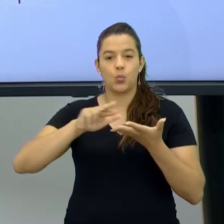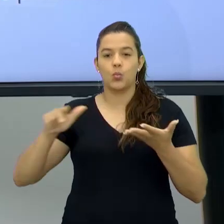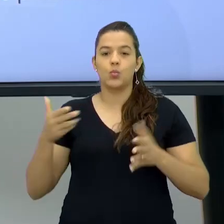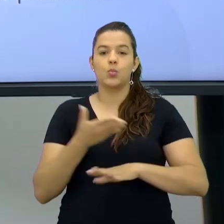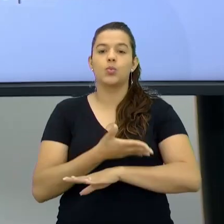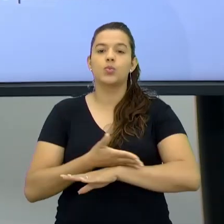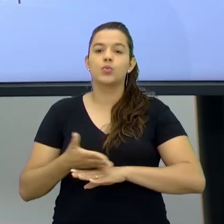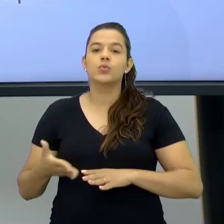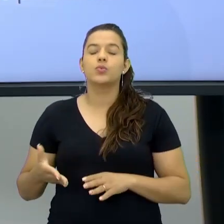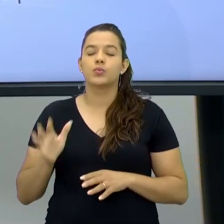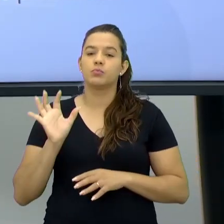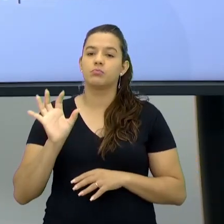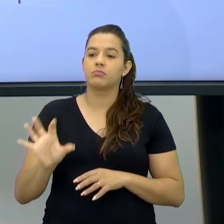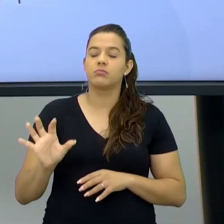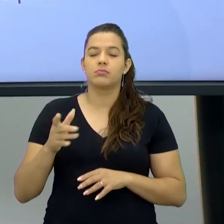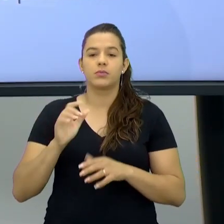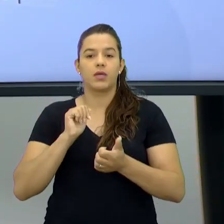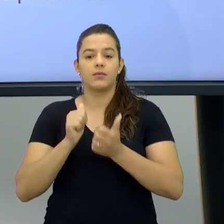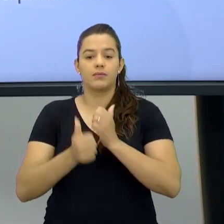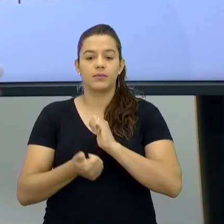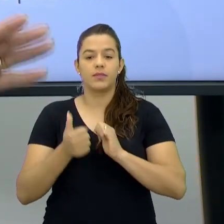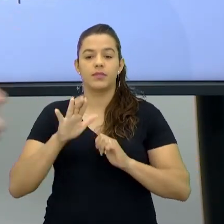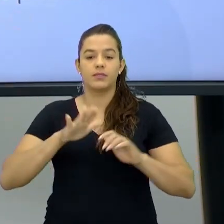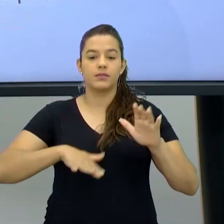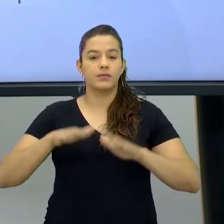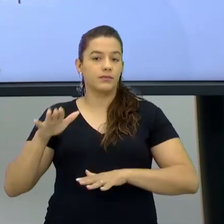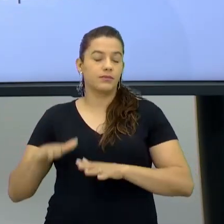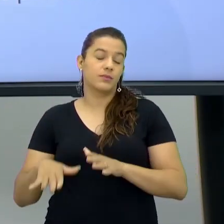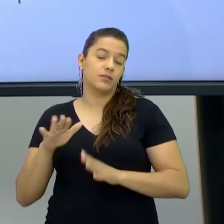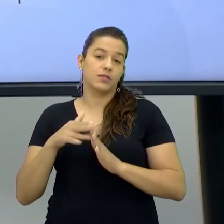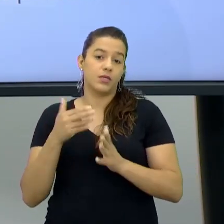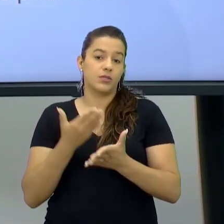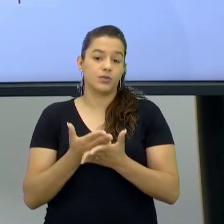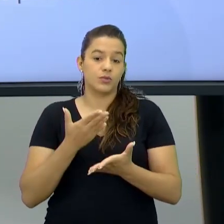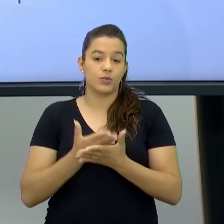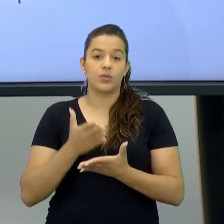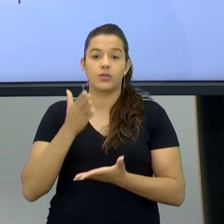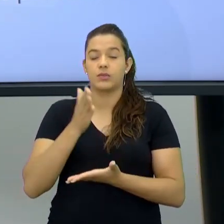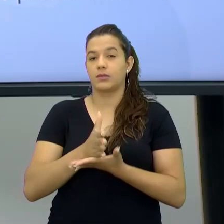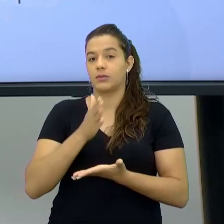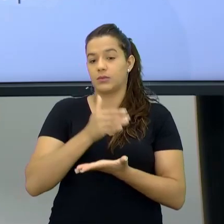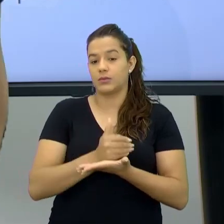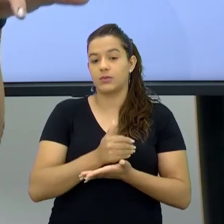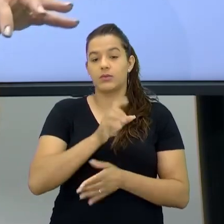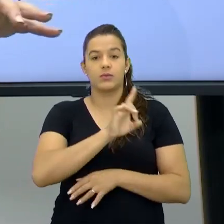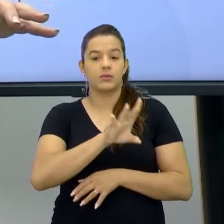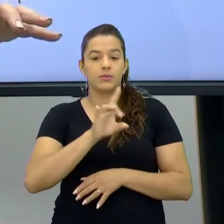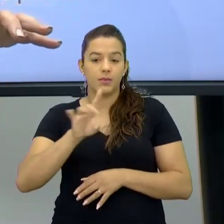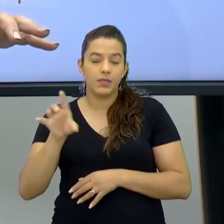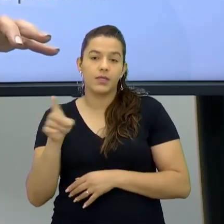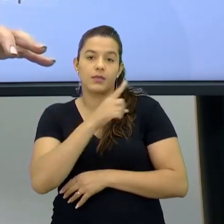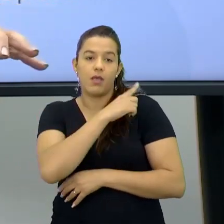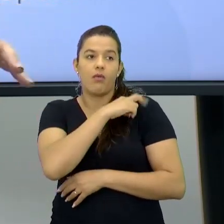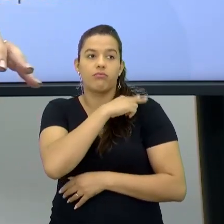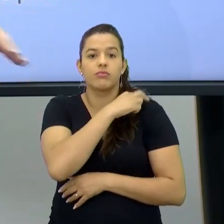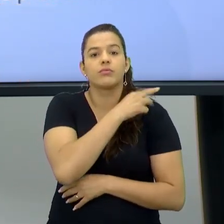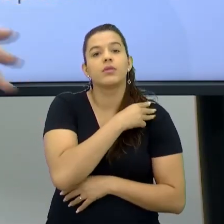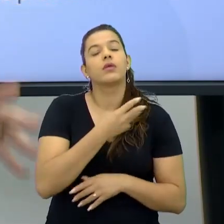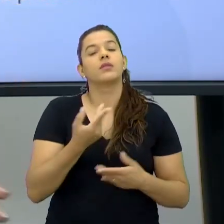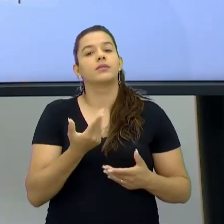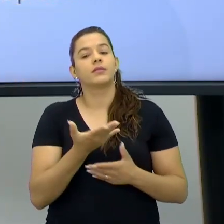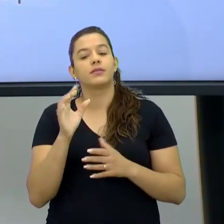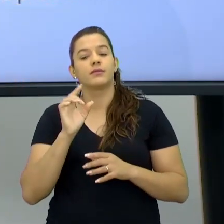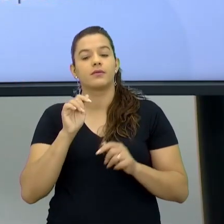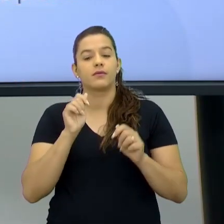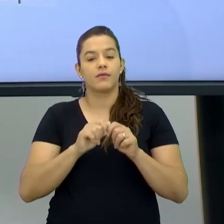De uma determinada modalidade Embora a escola Ela venha ali Dividido nos anos Para cada ano Abordar Uma